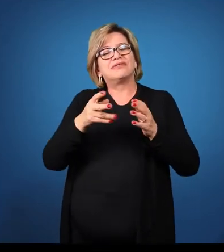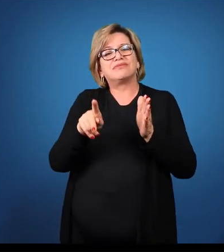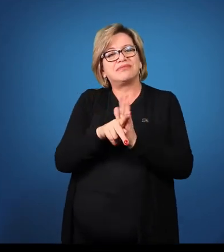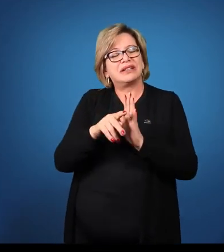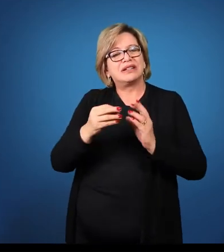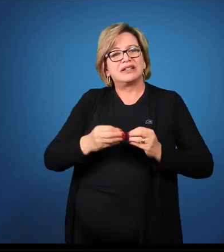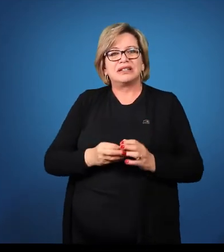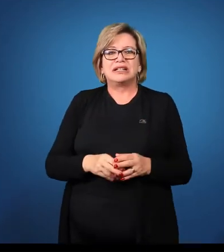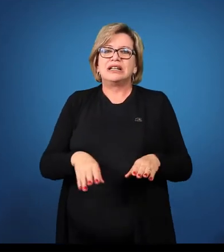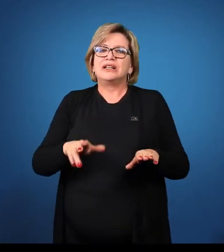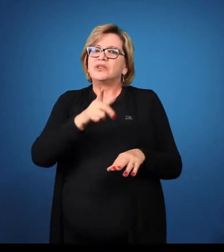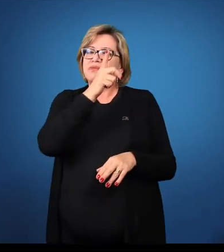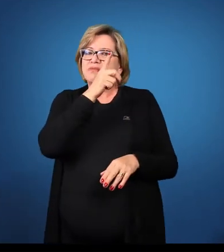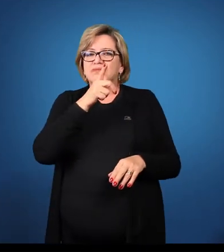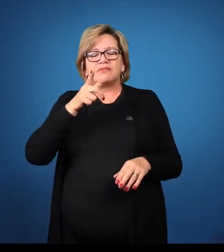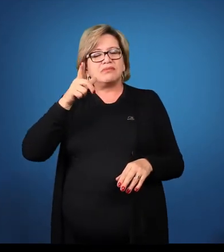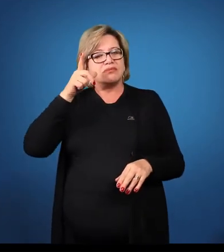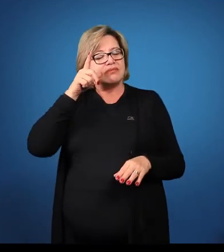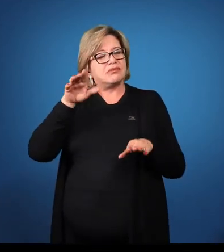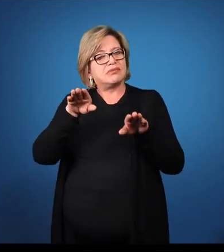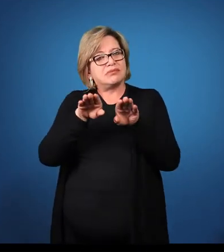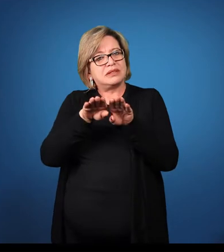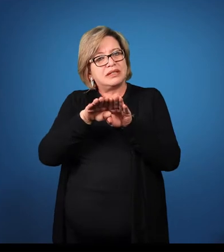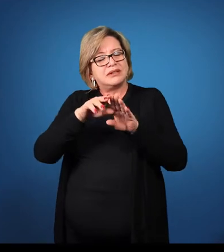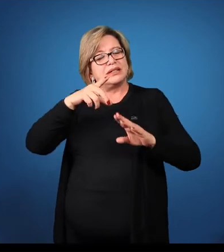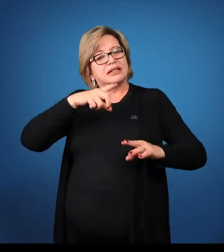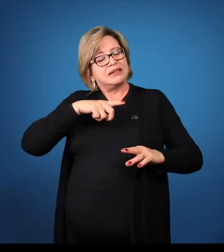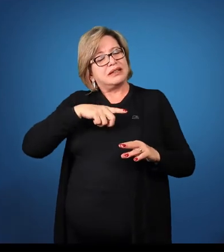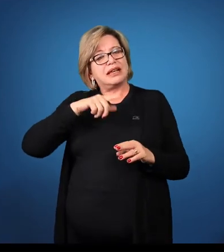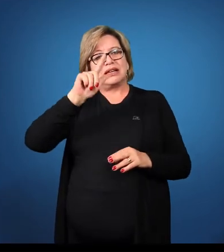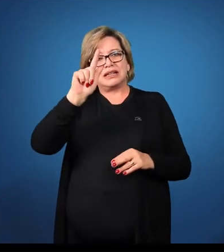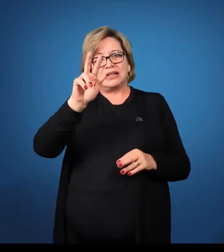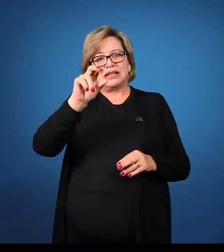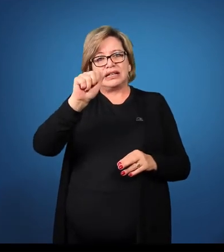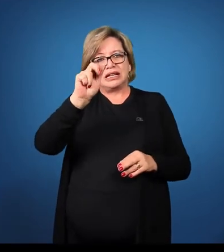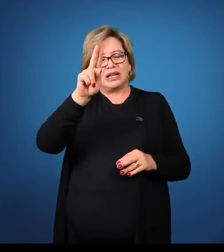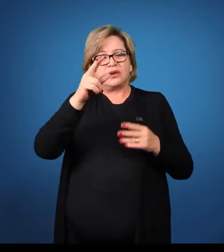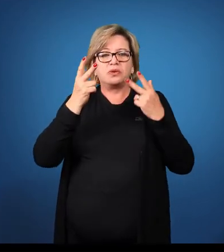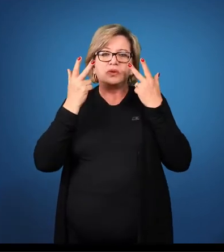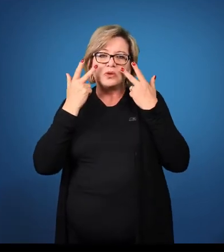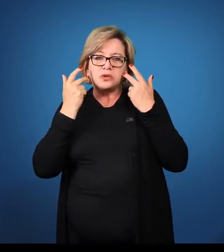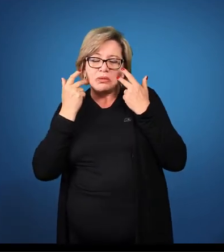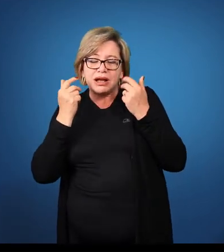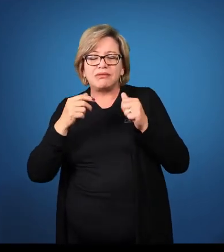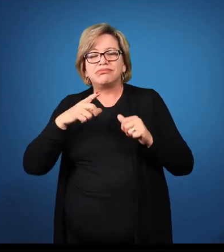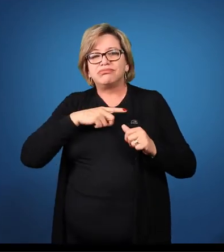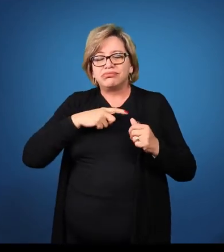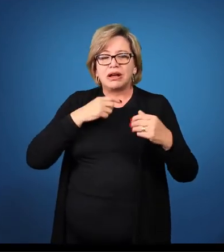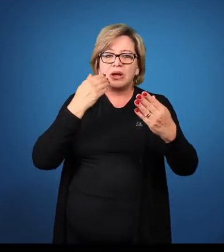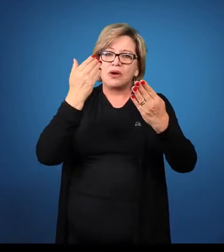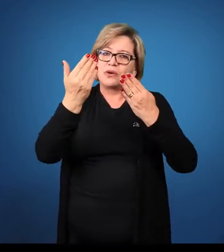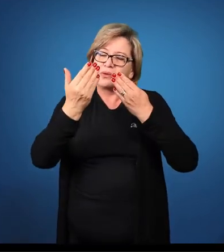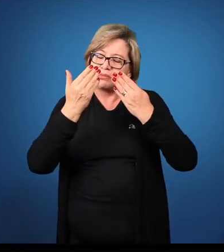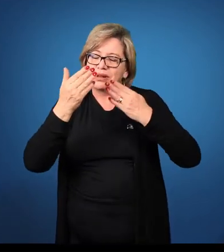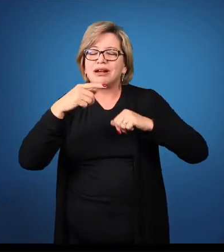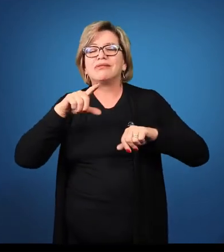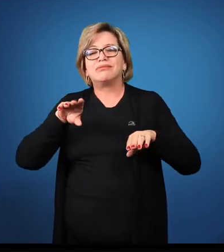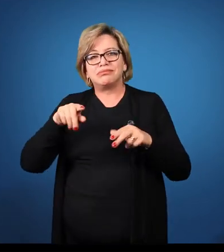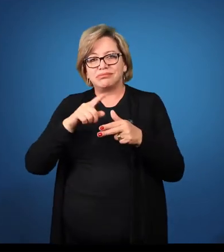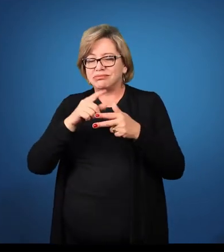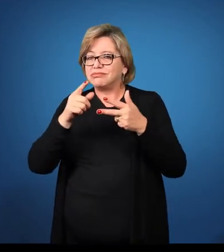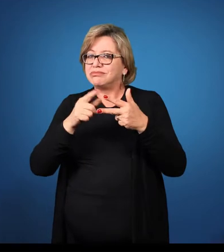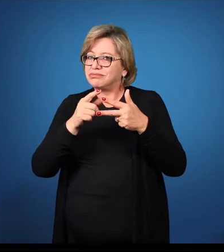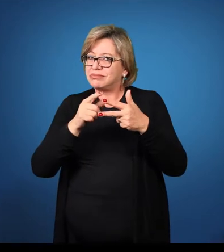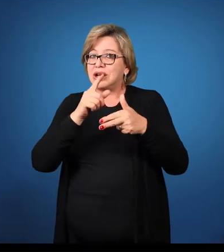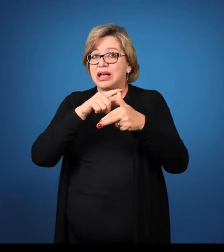No latim, também temos esse grau normal, temos o grau comparativo e temos o grau